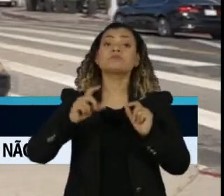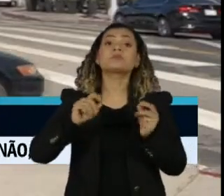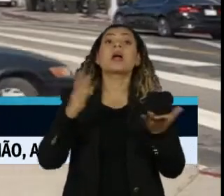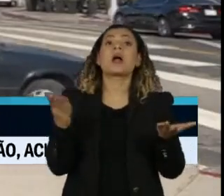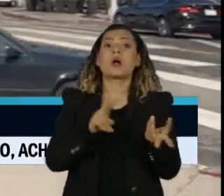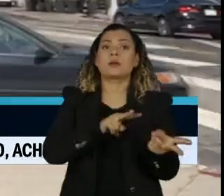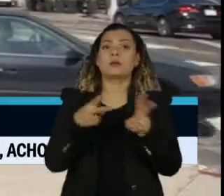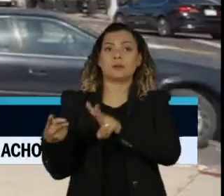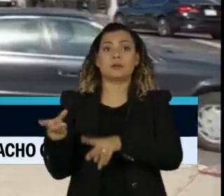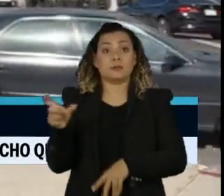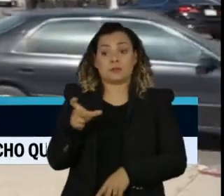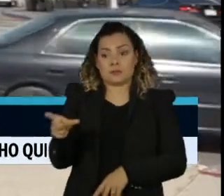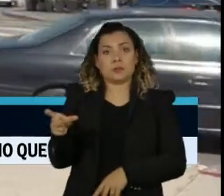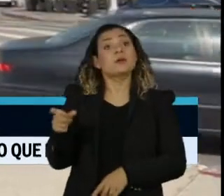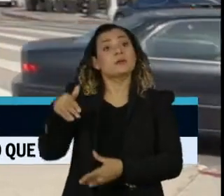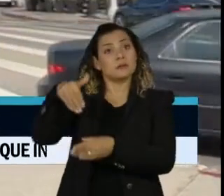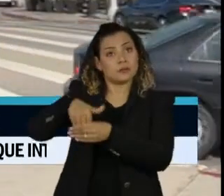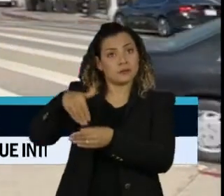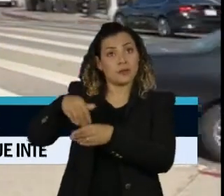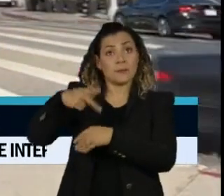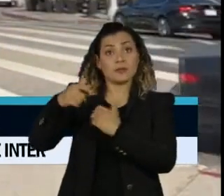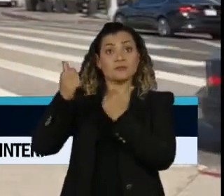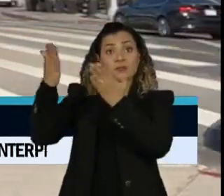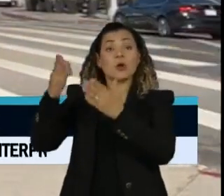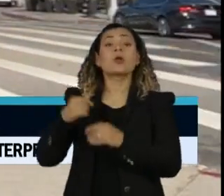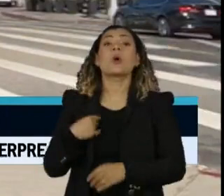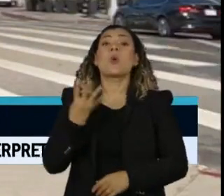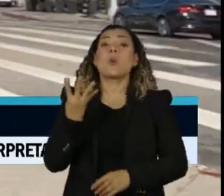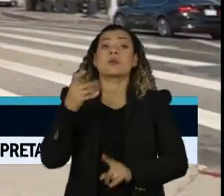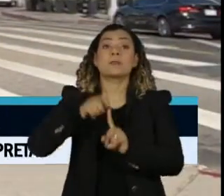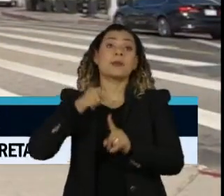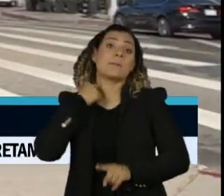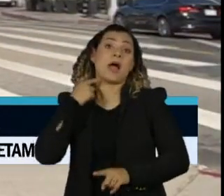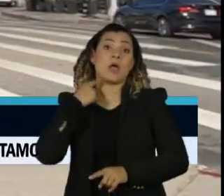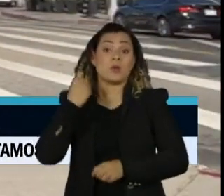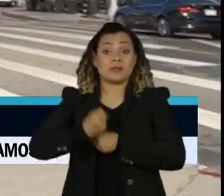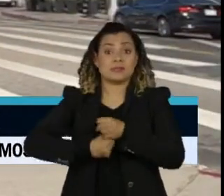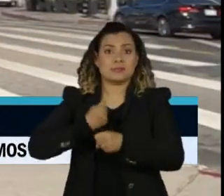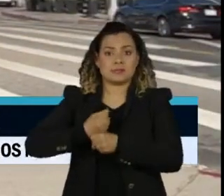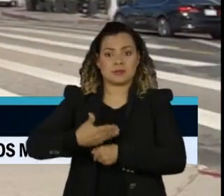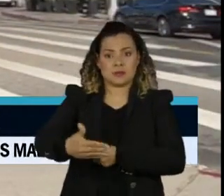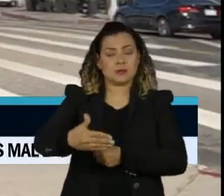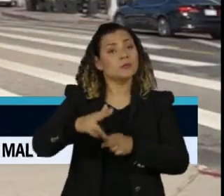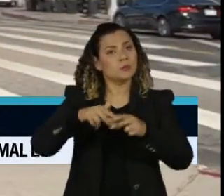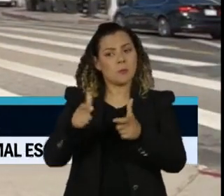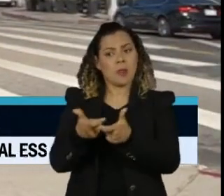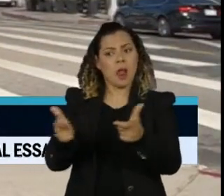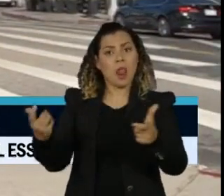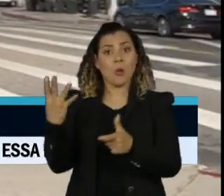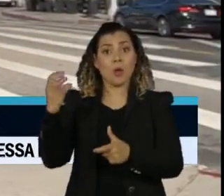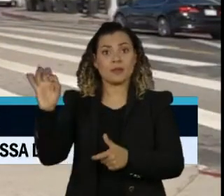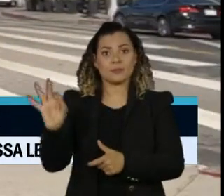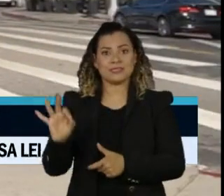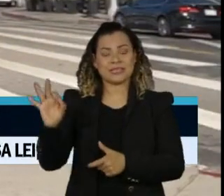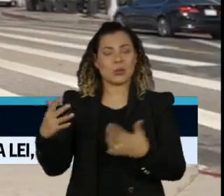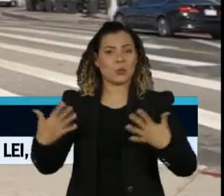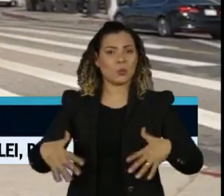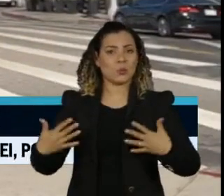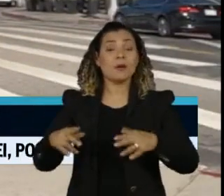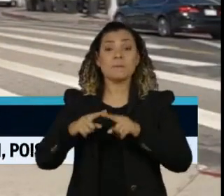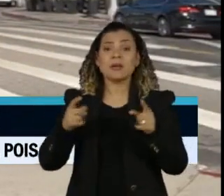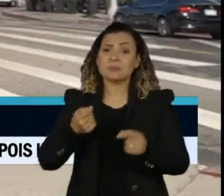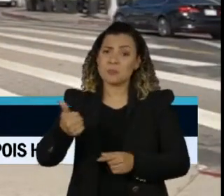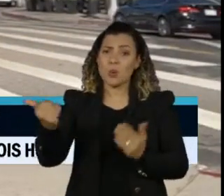transferência do título de eleitor para o exterior foi enzerrada em 4 de maio deste ano. Apesar do crescimento, é um número ainda pouco